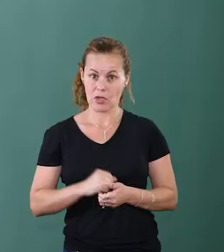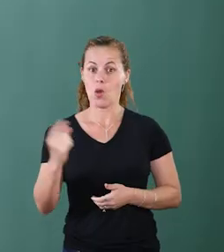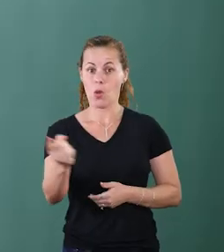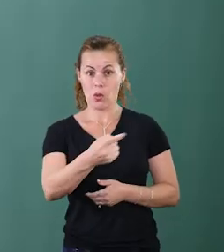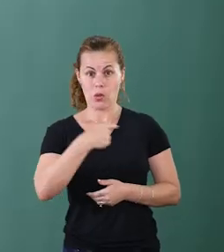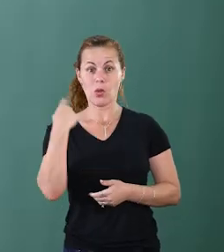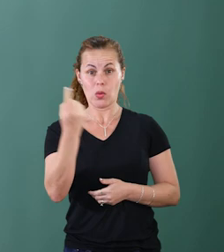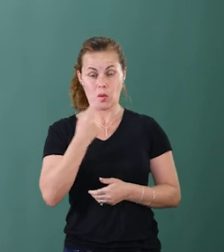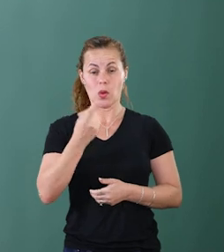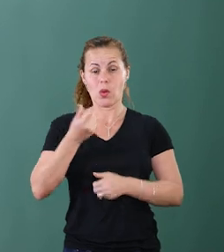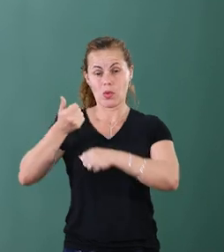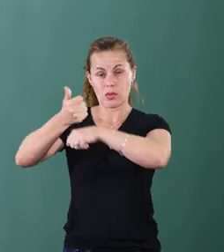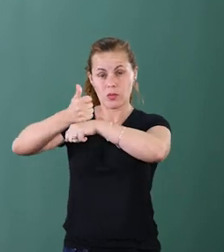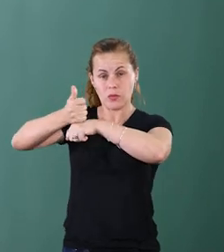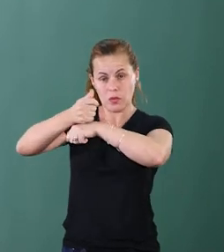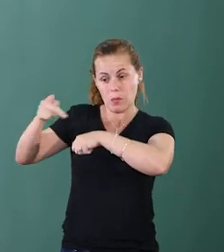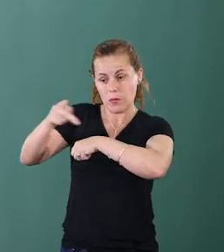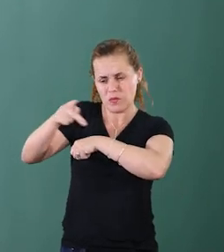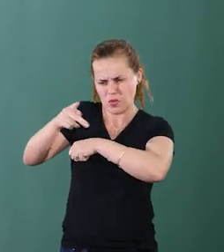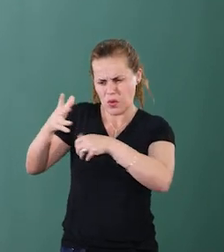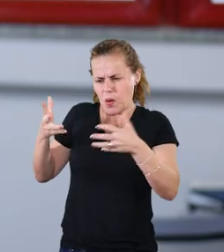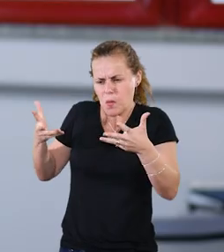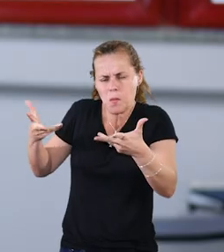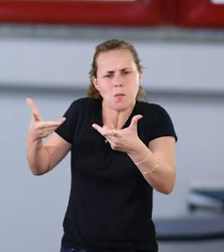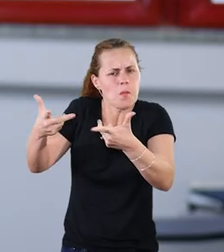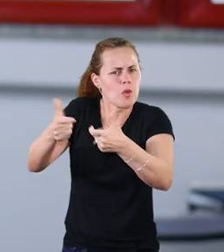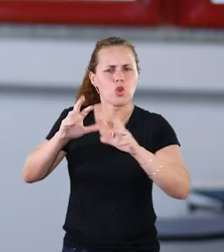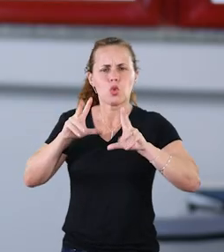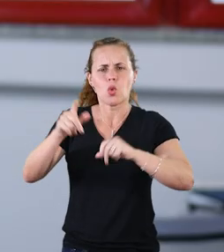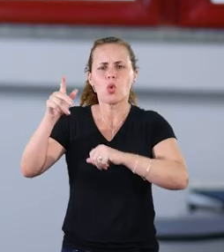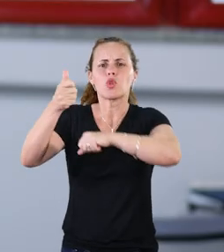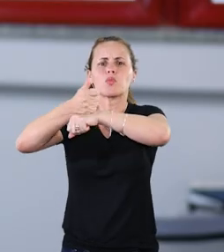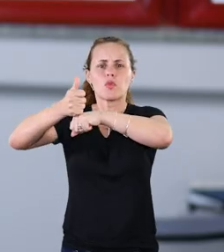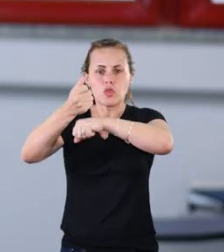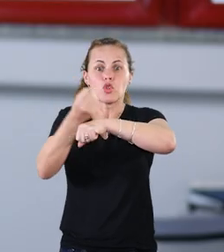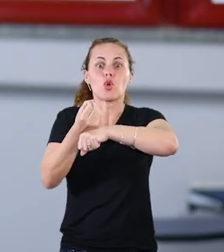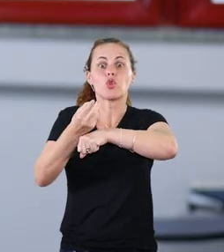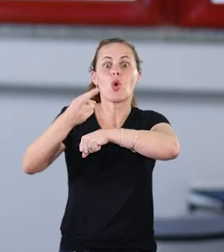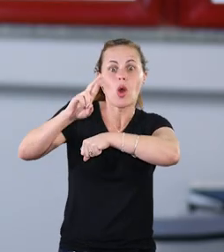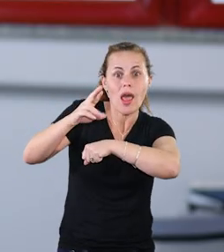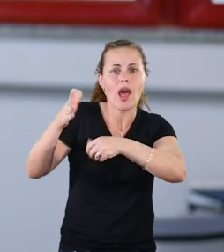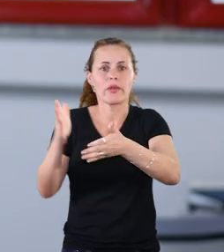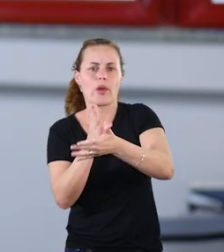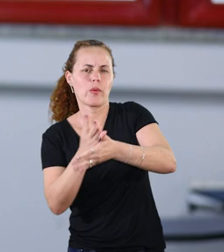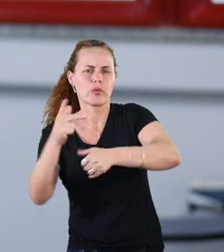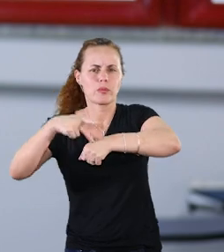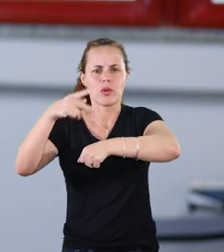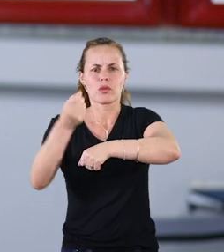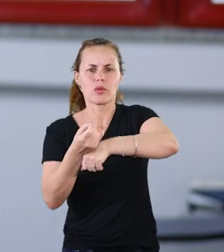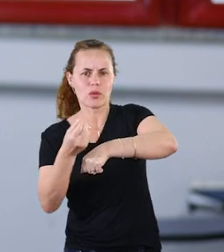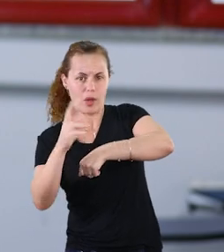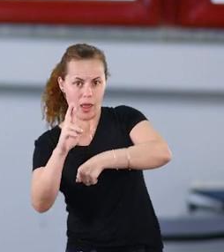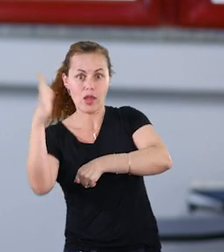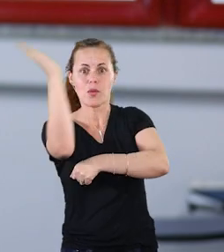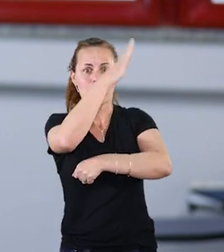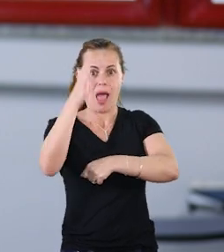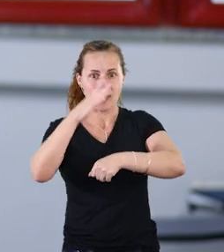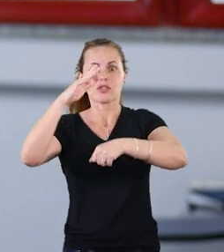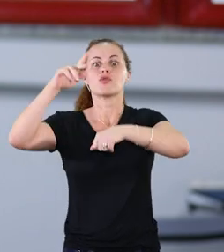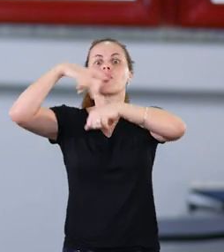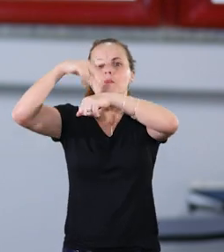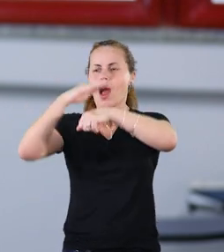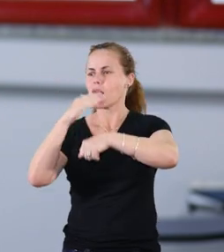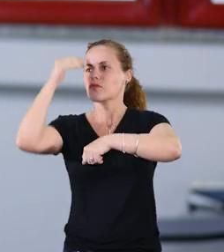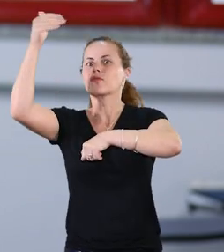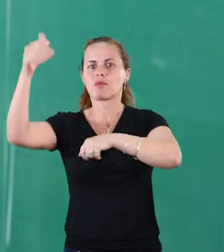O nosso corpo docente é bastante qualificado. Todos os professores possuem doutorado e alguns pós-doutorado, no Brasil e